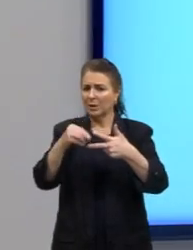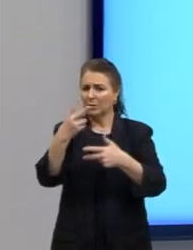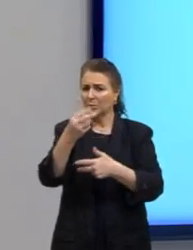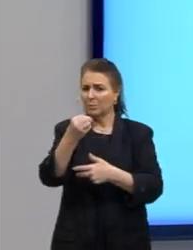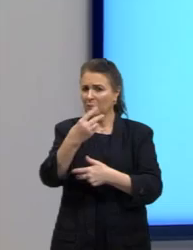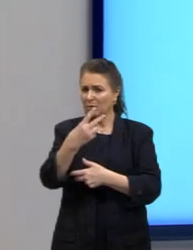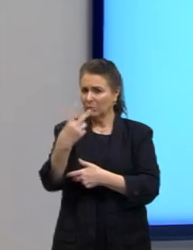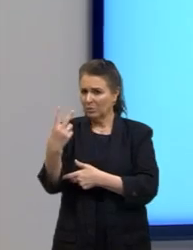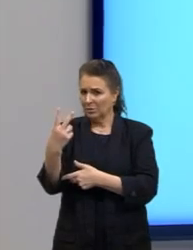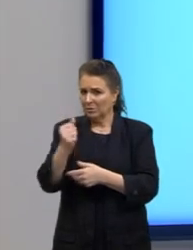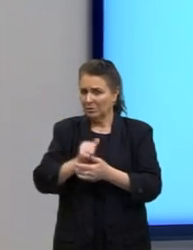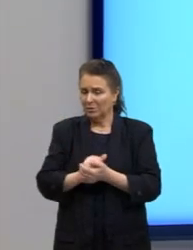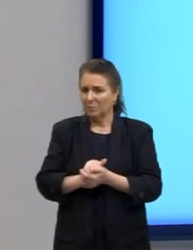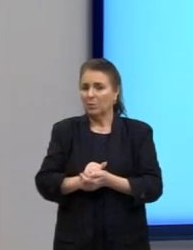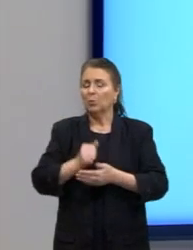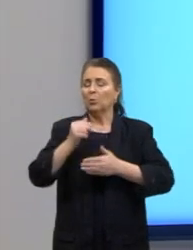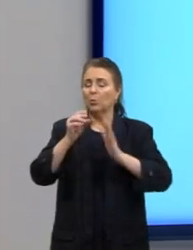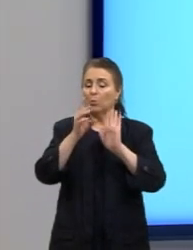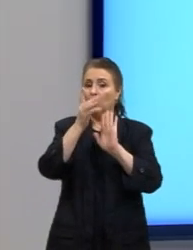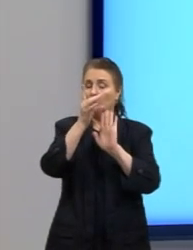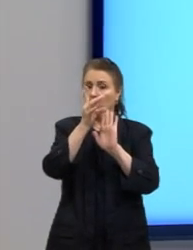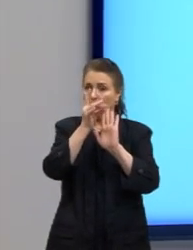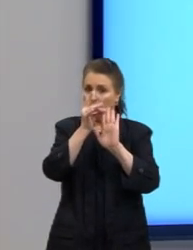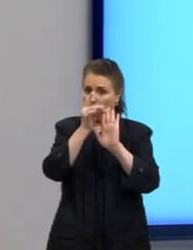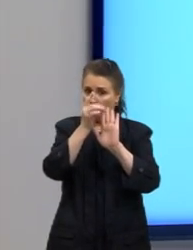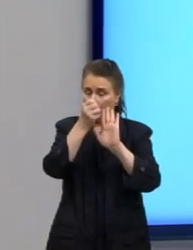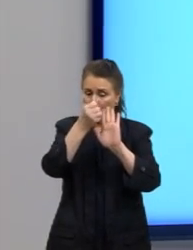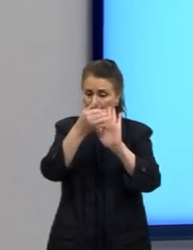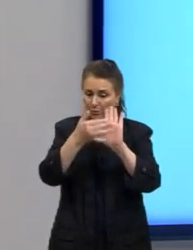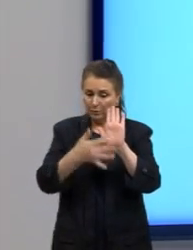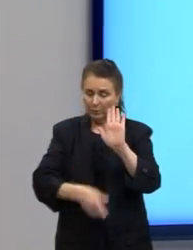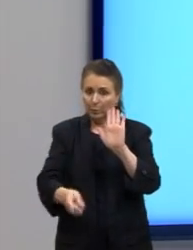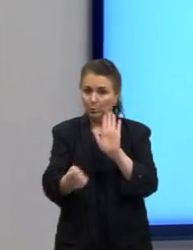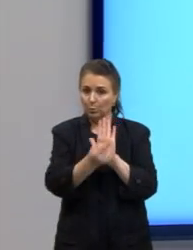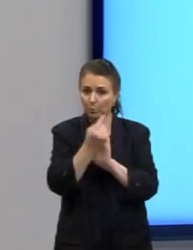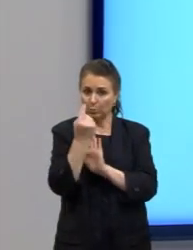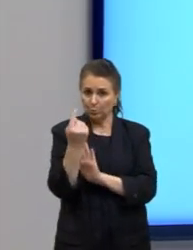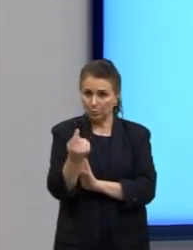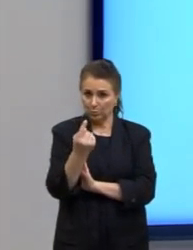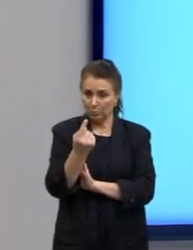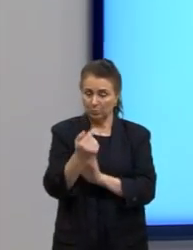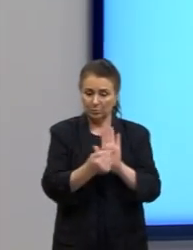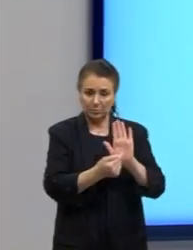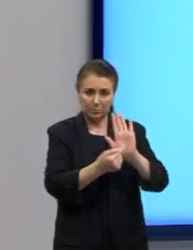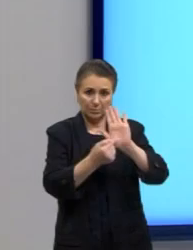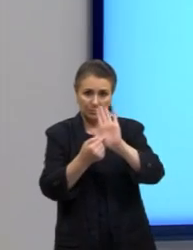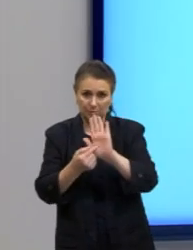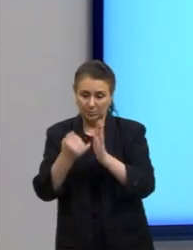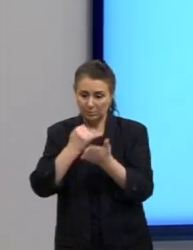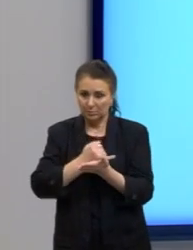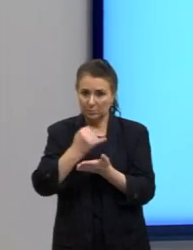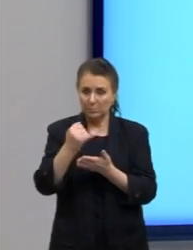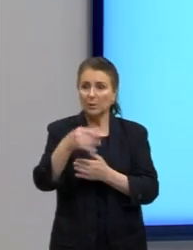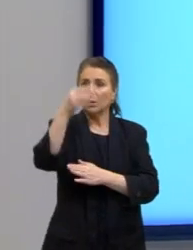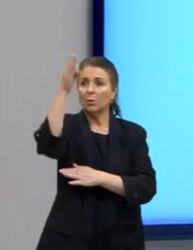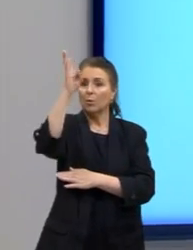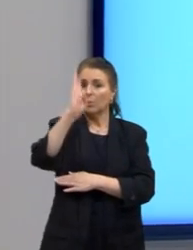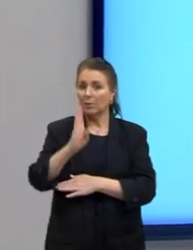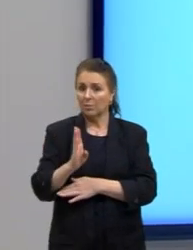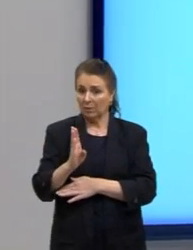então no nosso desenvolvimento um deve-se apontar de início que o Brasil é